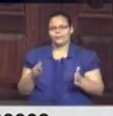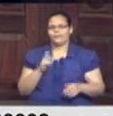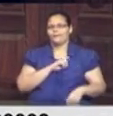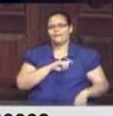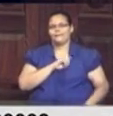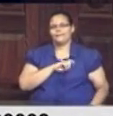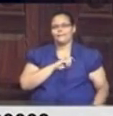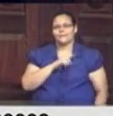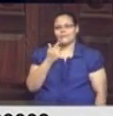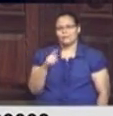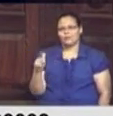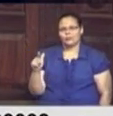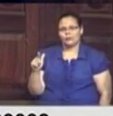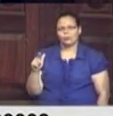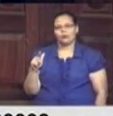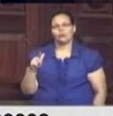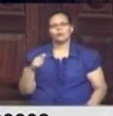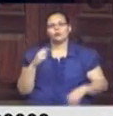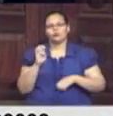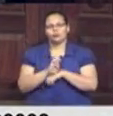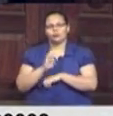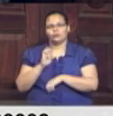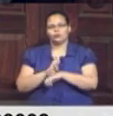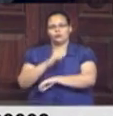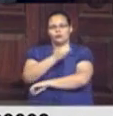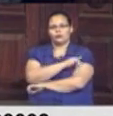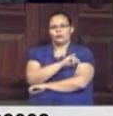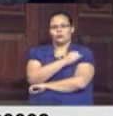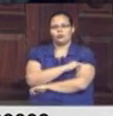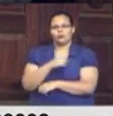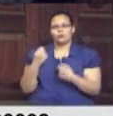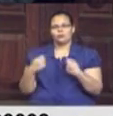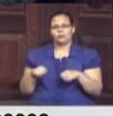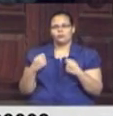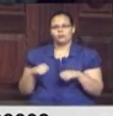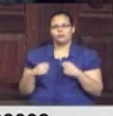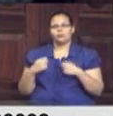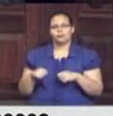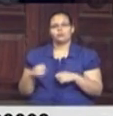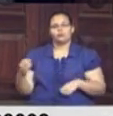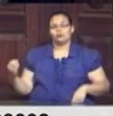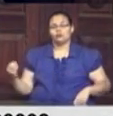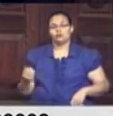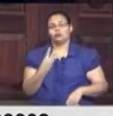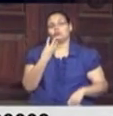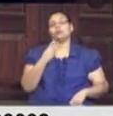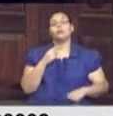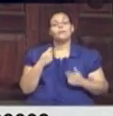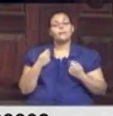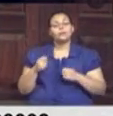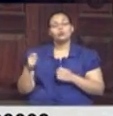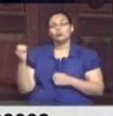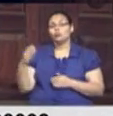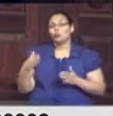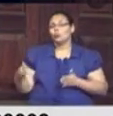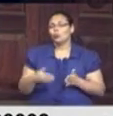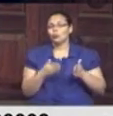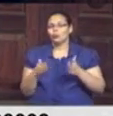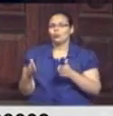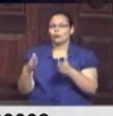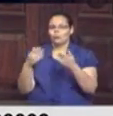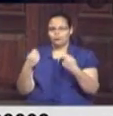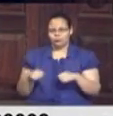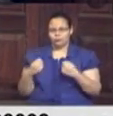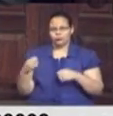maldades. Há outras formas, e o Estado do Rio de Janeiro precisa renascer. Para renascer, tem que ter um novo caminho, e um novo caminho